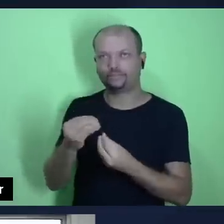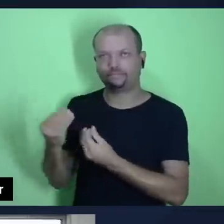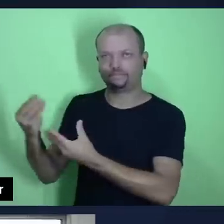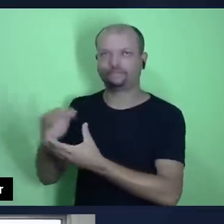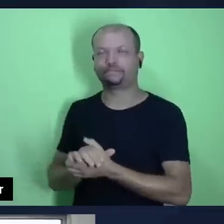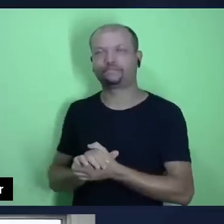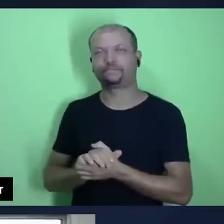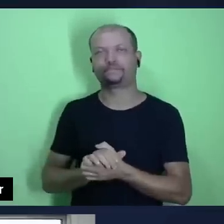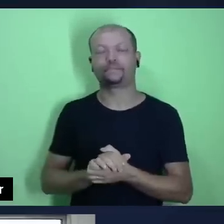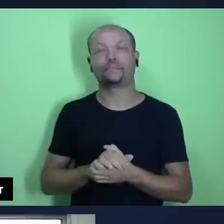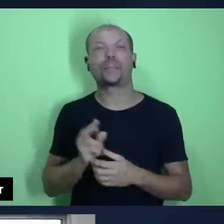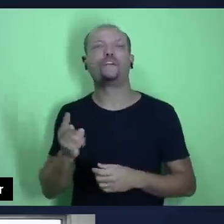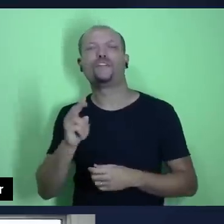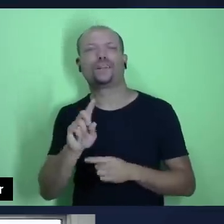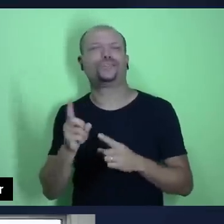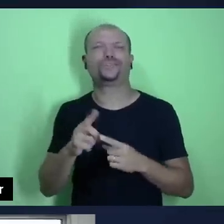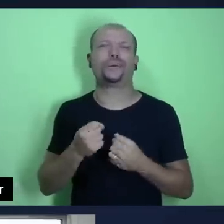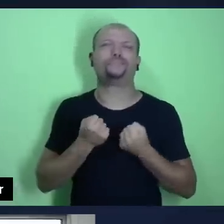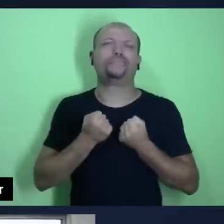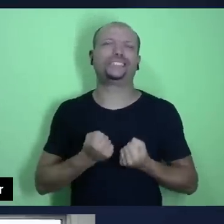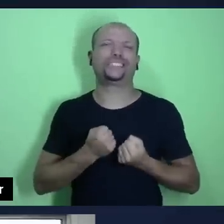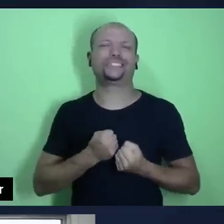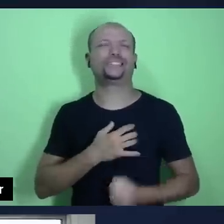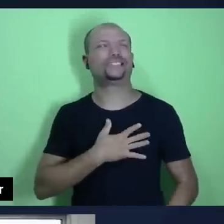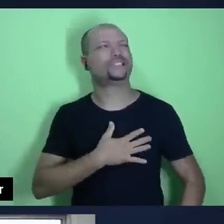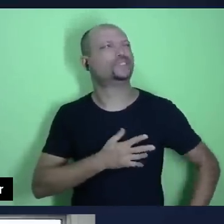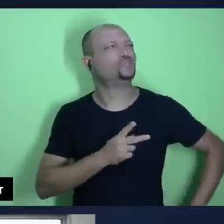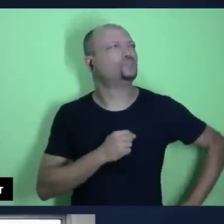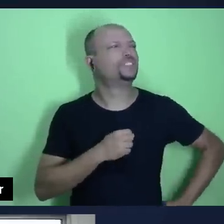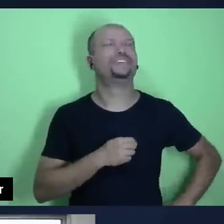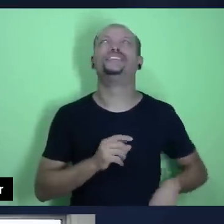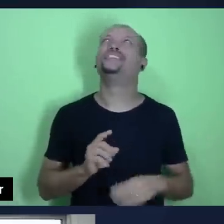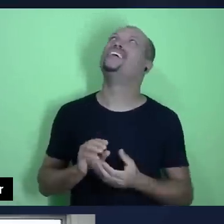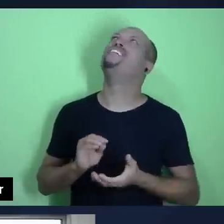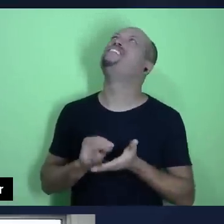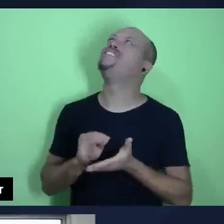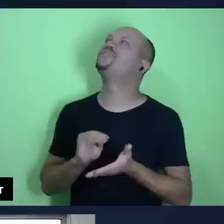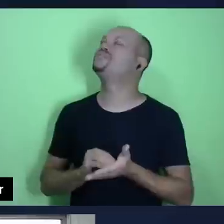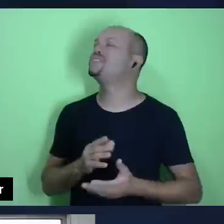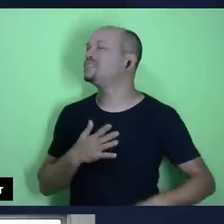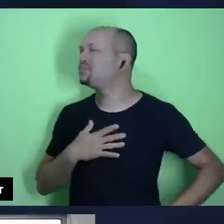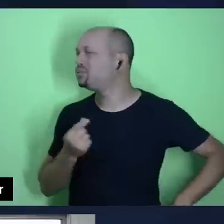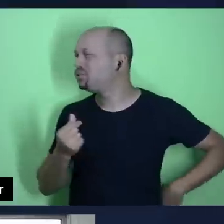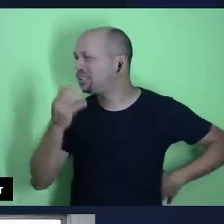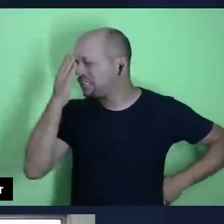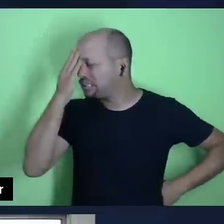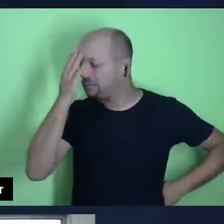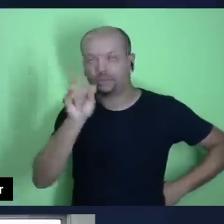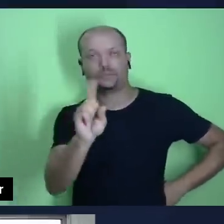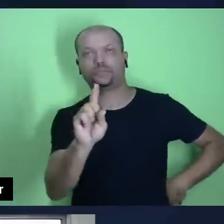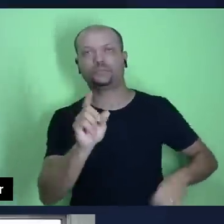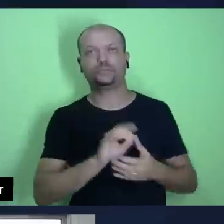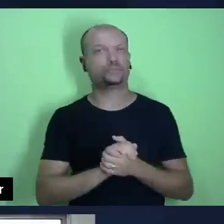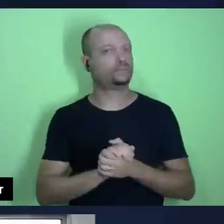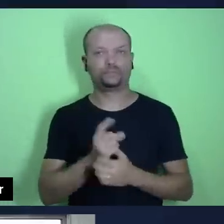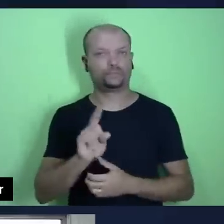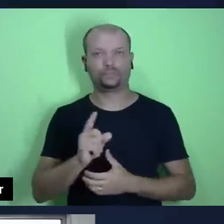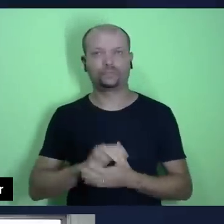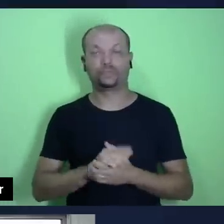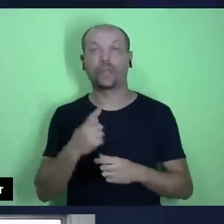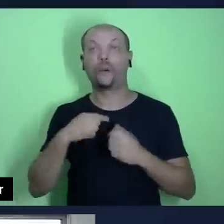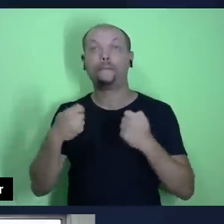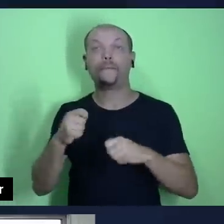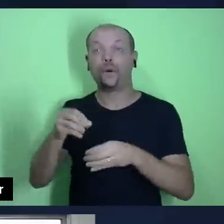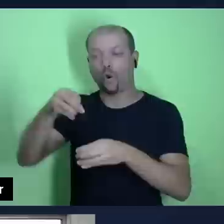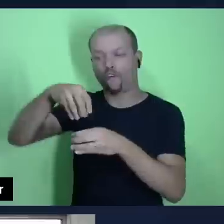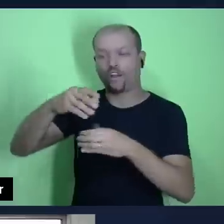aquele valor não tem que ser pesado em meu coração. Eu não posso sentir nenhum peso no meu coração. Muito pelo contrário, eu tenho que ofertar